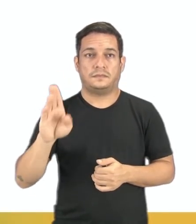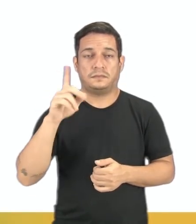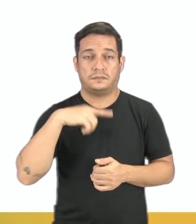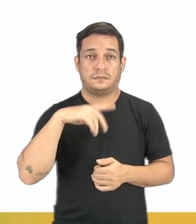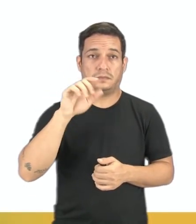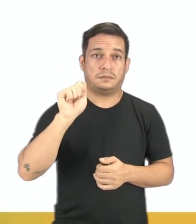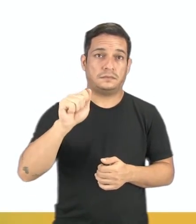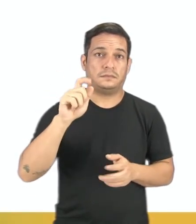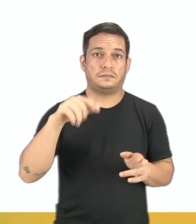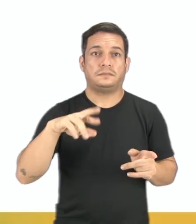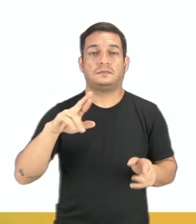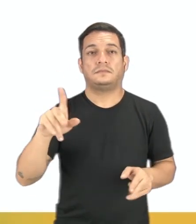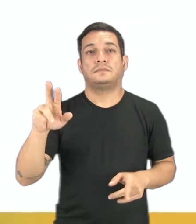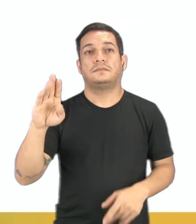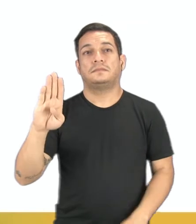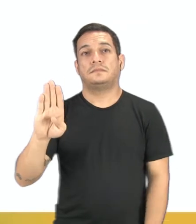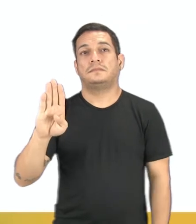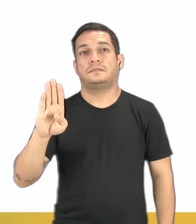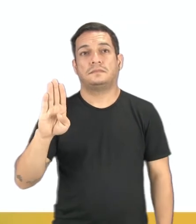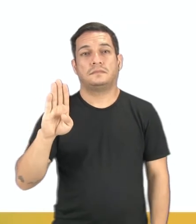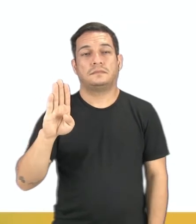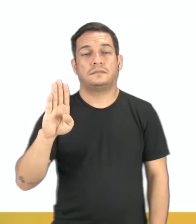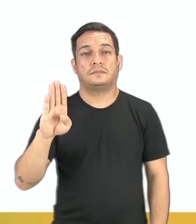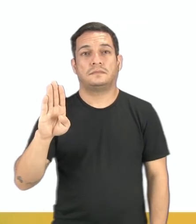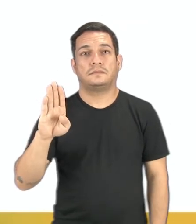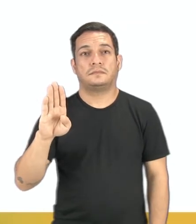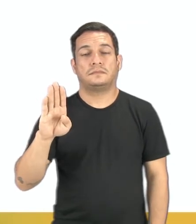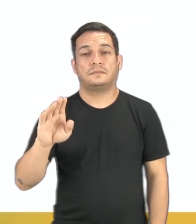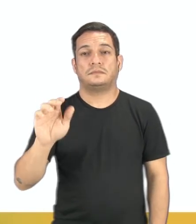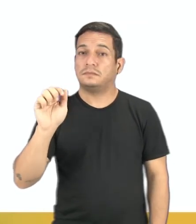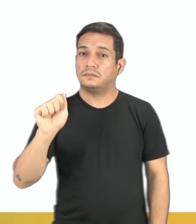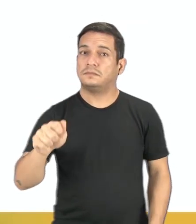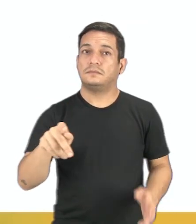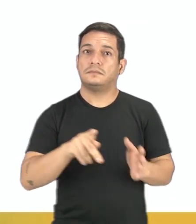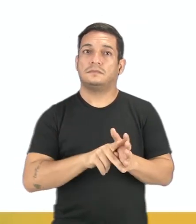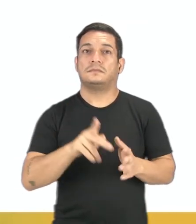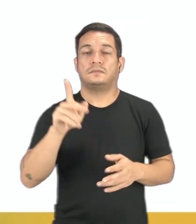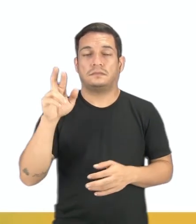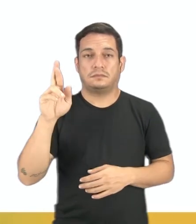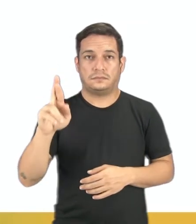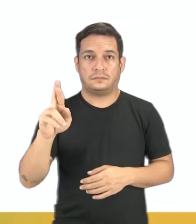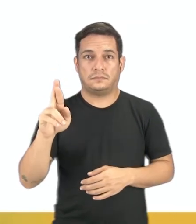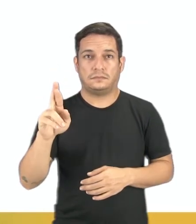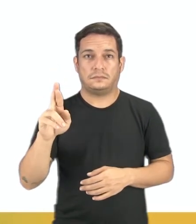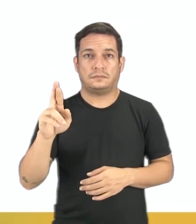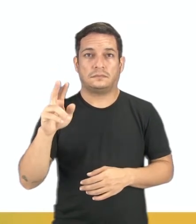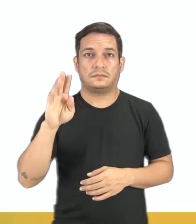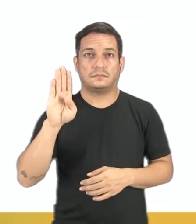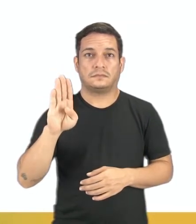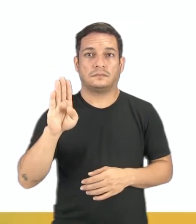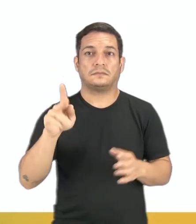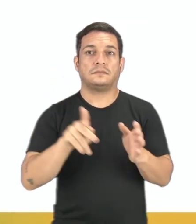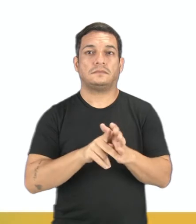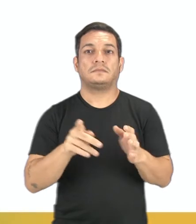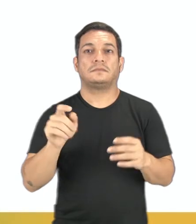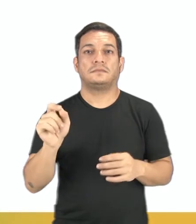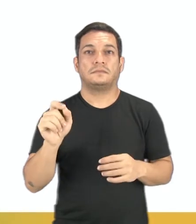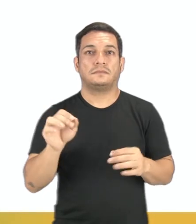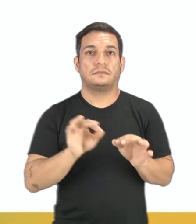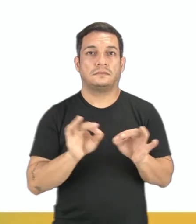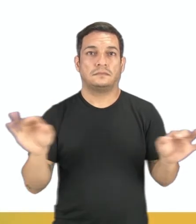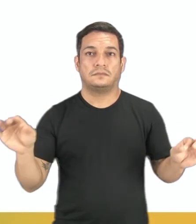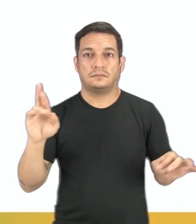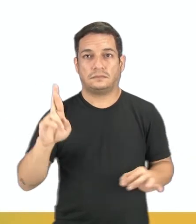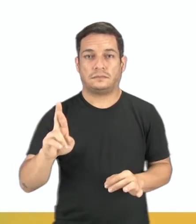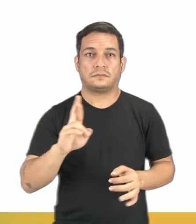que o A é distinto de B, com o A pertencente à reta R e com o B pertencente à